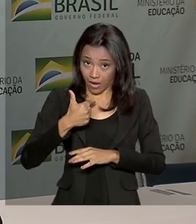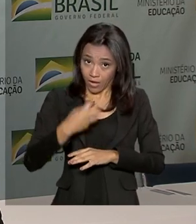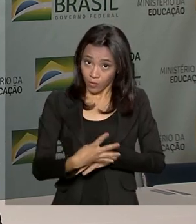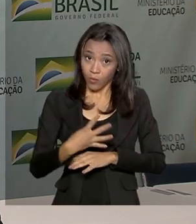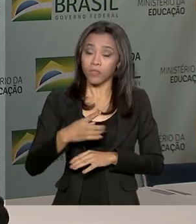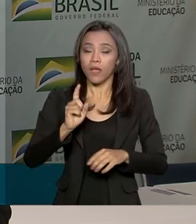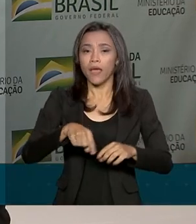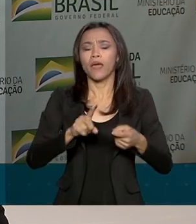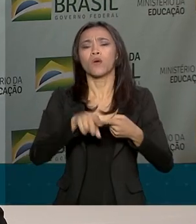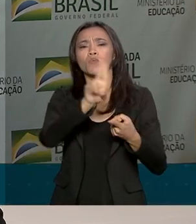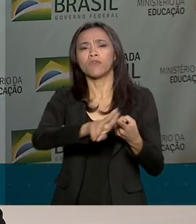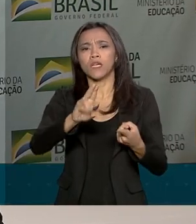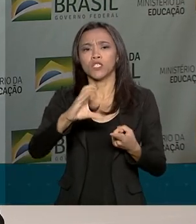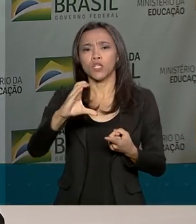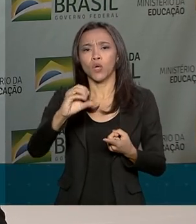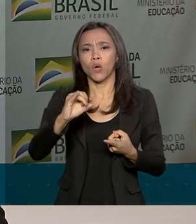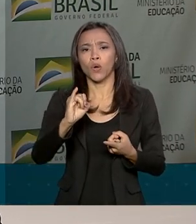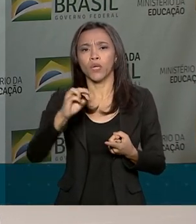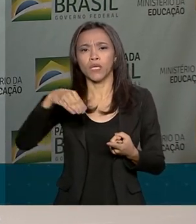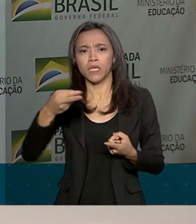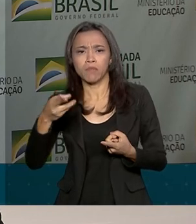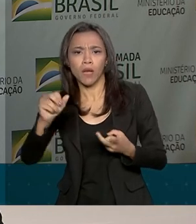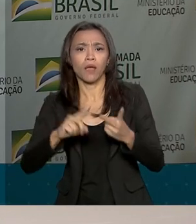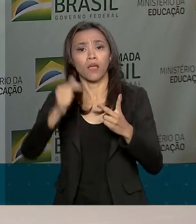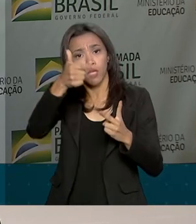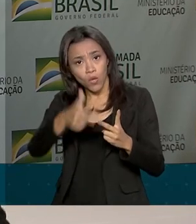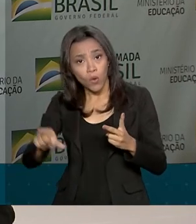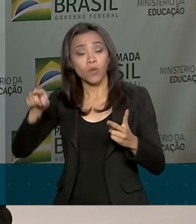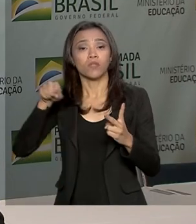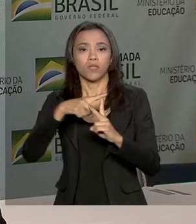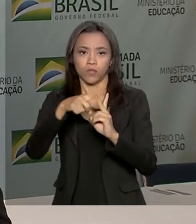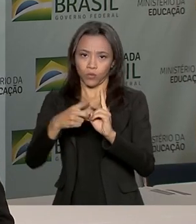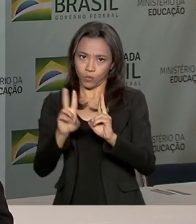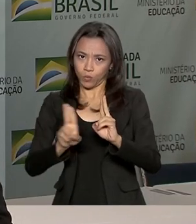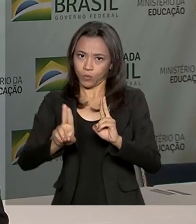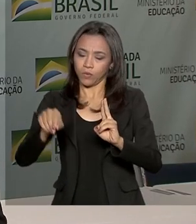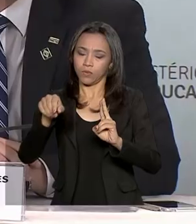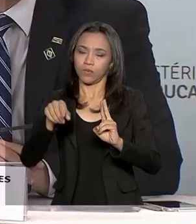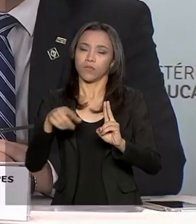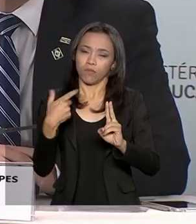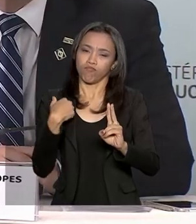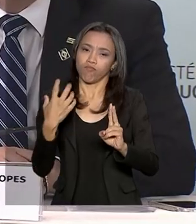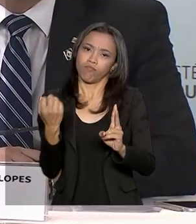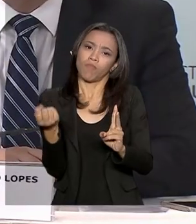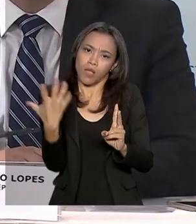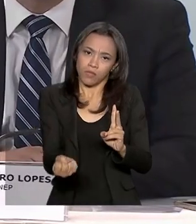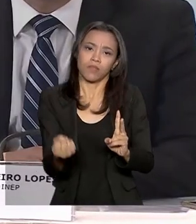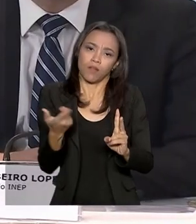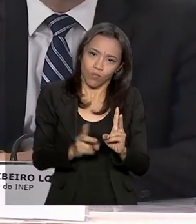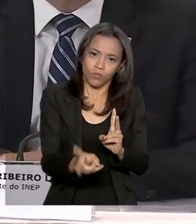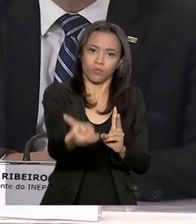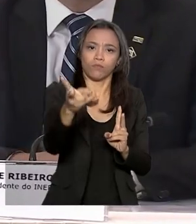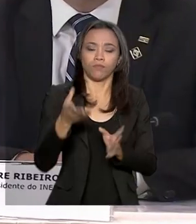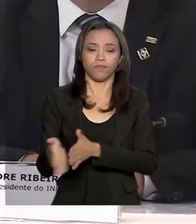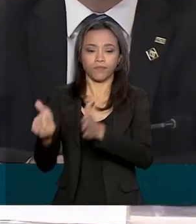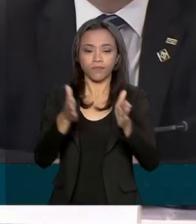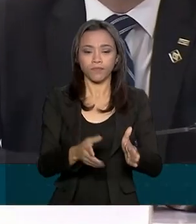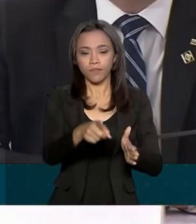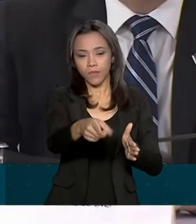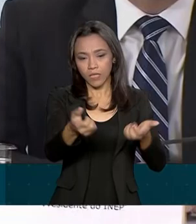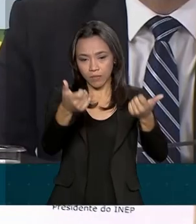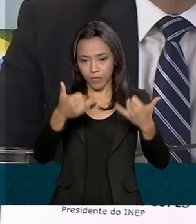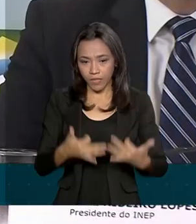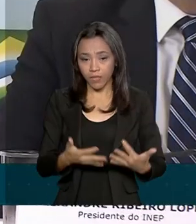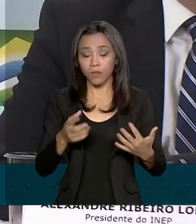Coimbra e a Universidade do Algarve. As duas renovaram o convênio. Uma das coisas que é importante é que a gente